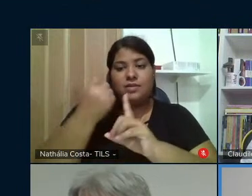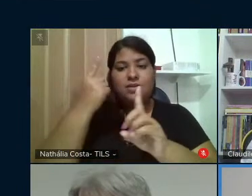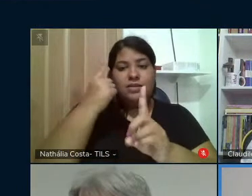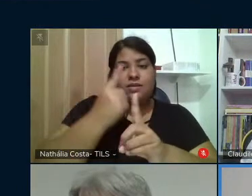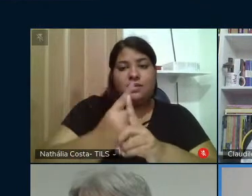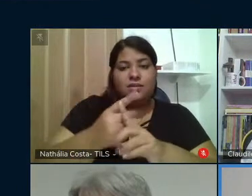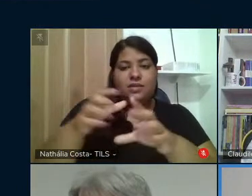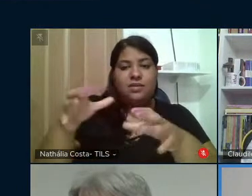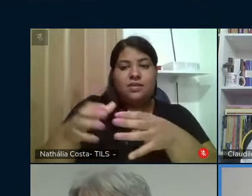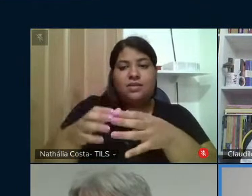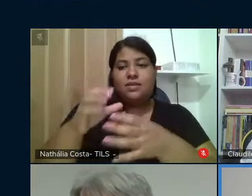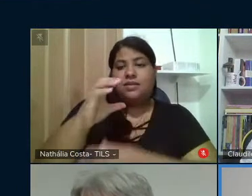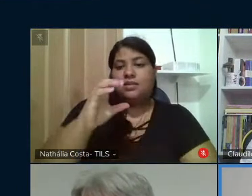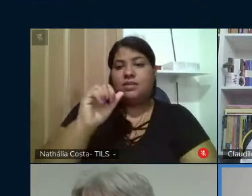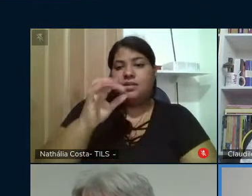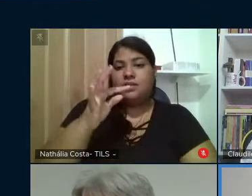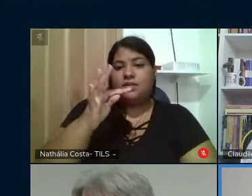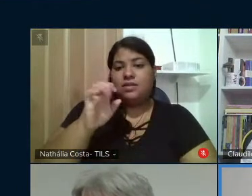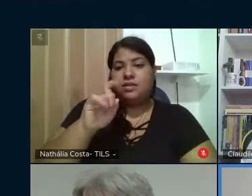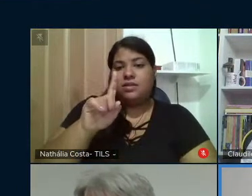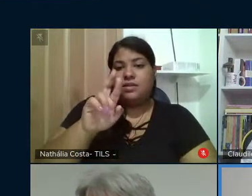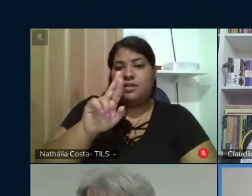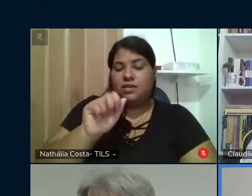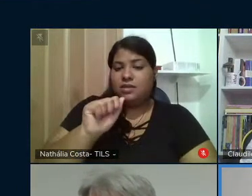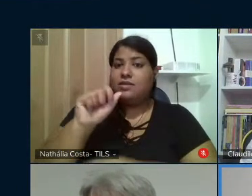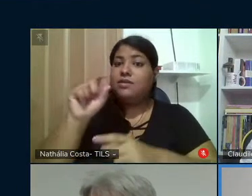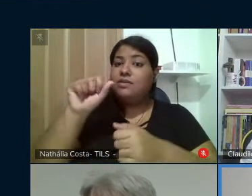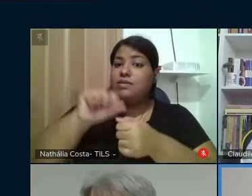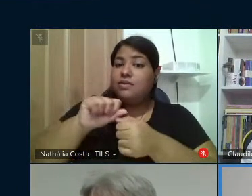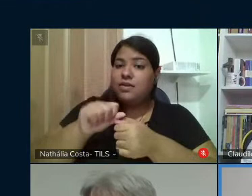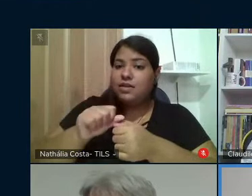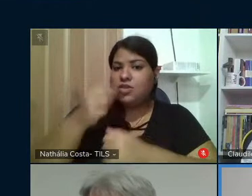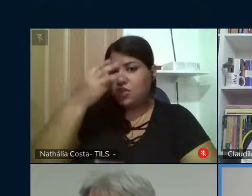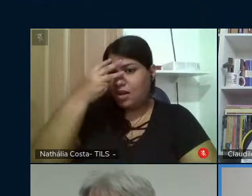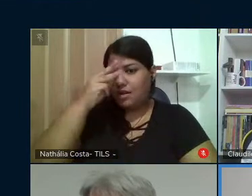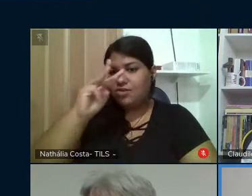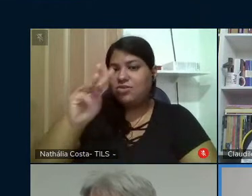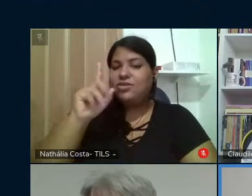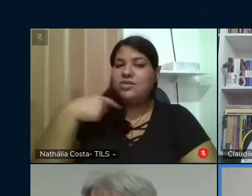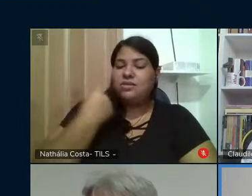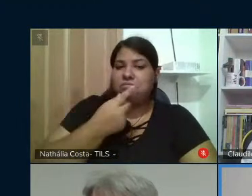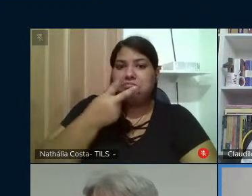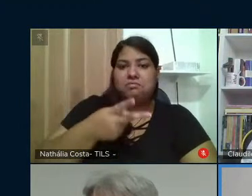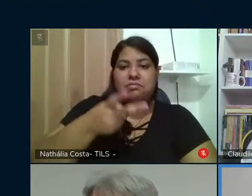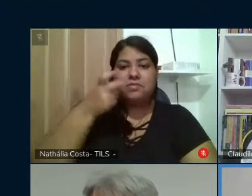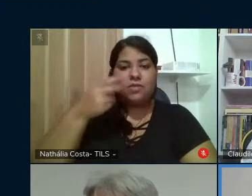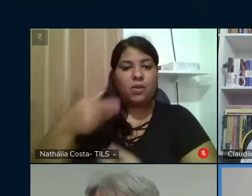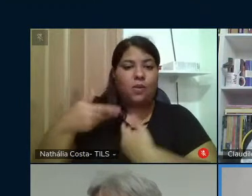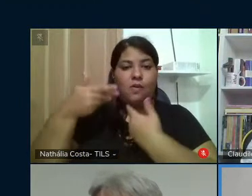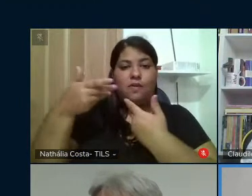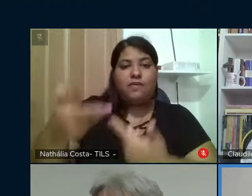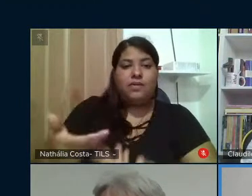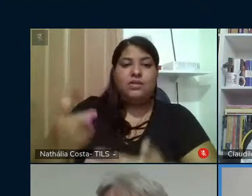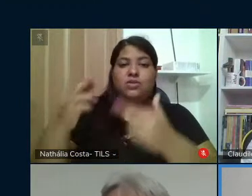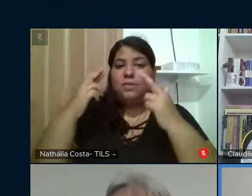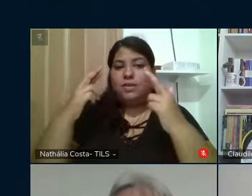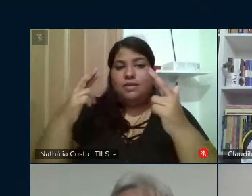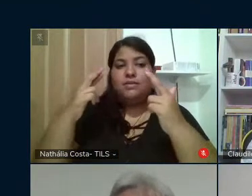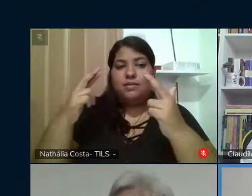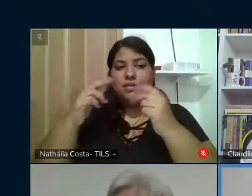cátedra realizaram-se como nós ouvimos ao longo desses três dias como um convite ao esperançar